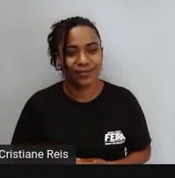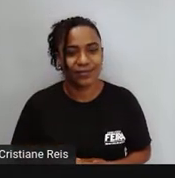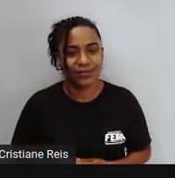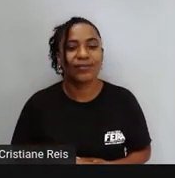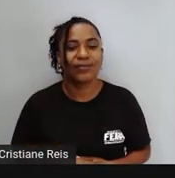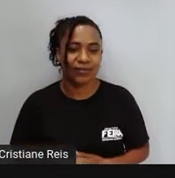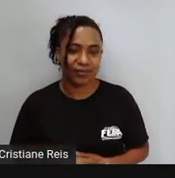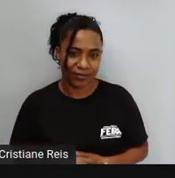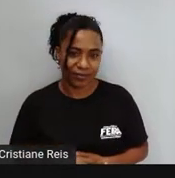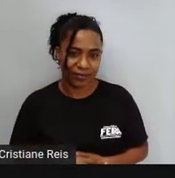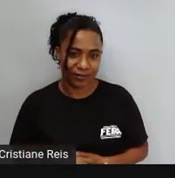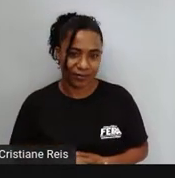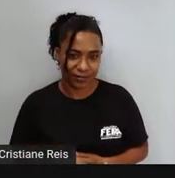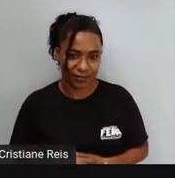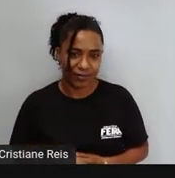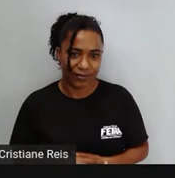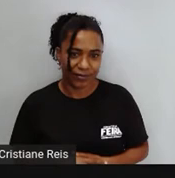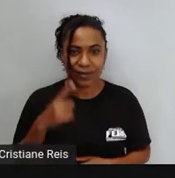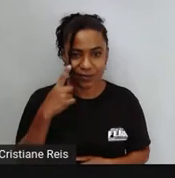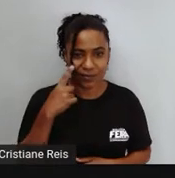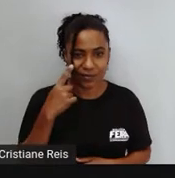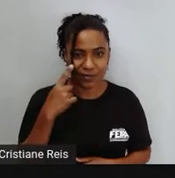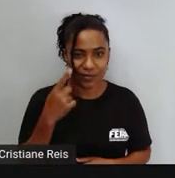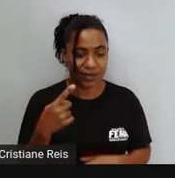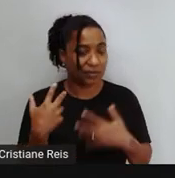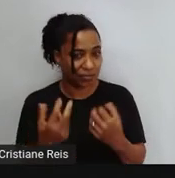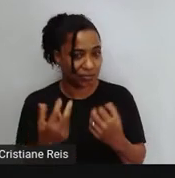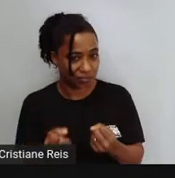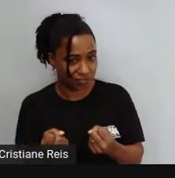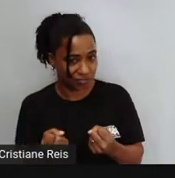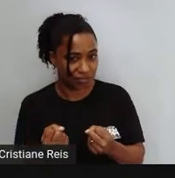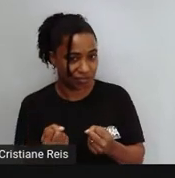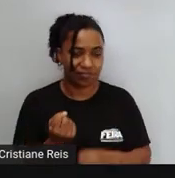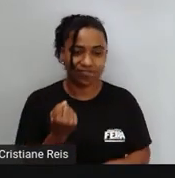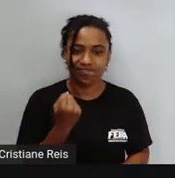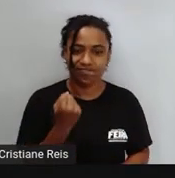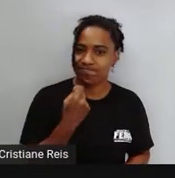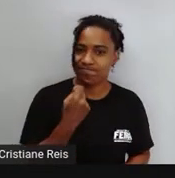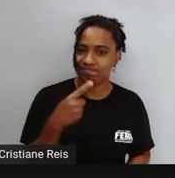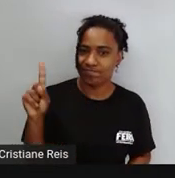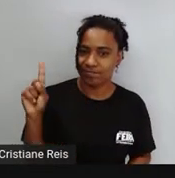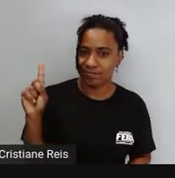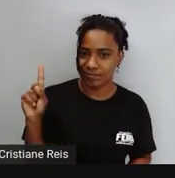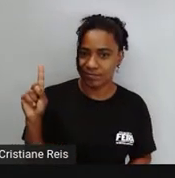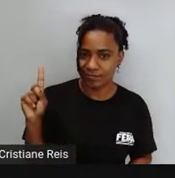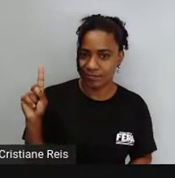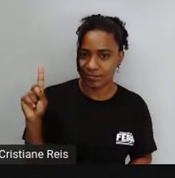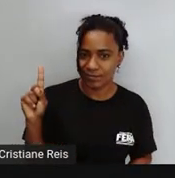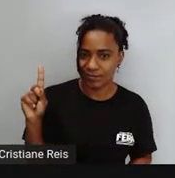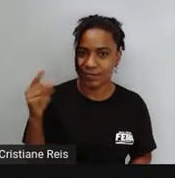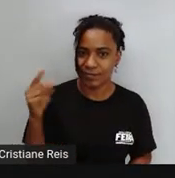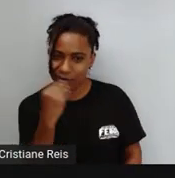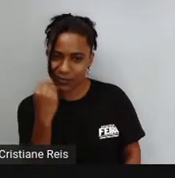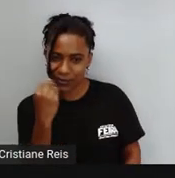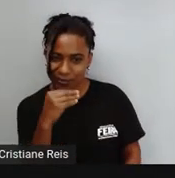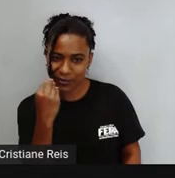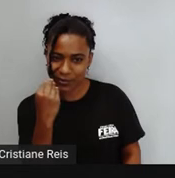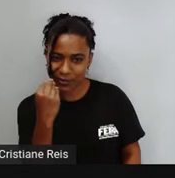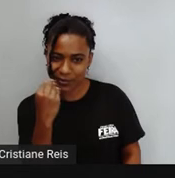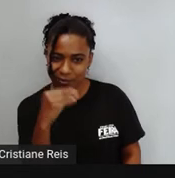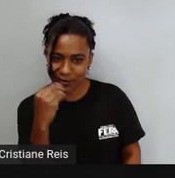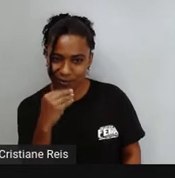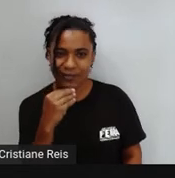Admitir Deny Negar Enjoy Aproveitar Vejam que eu destaquei de